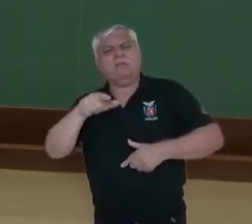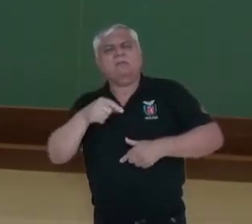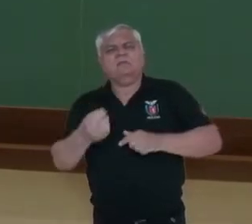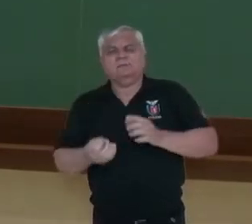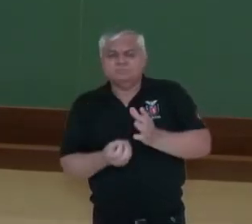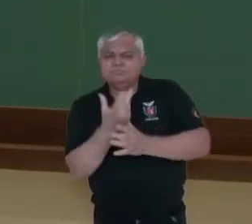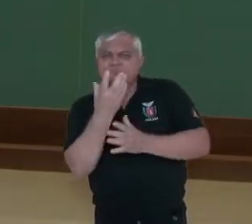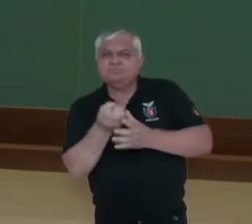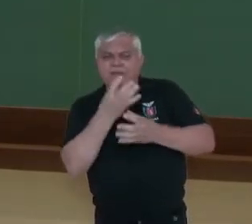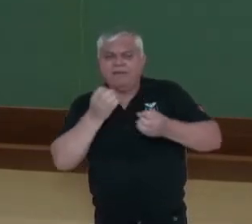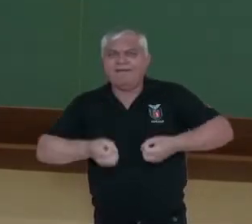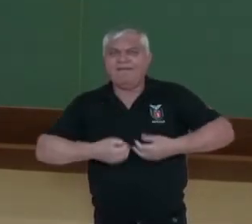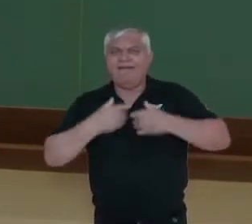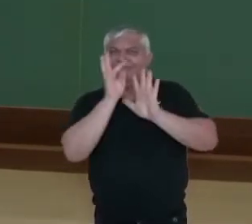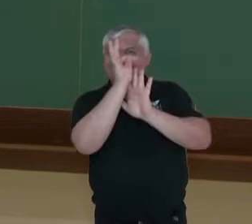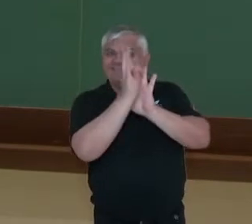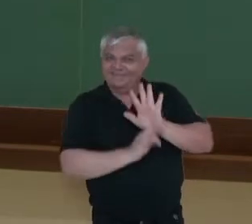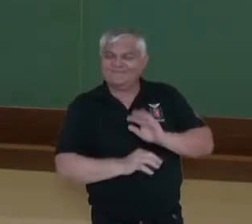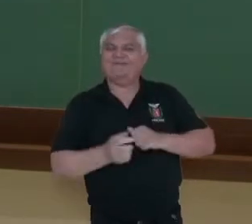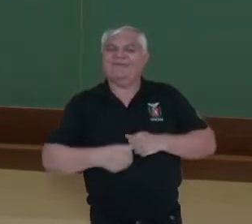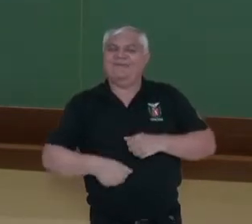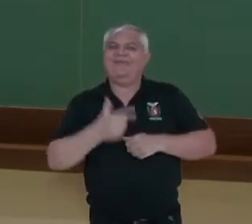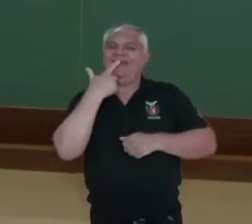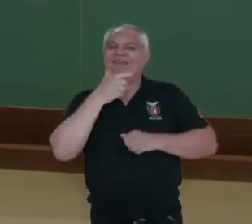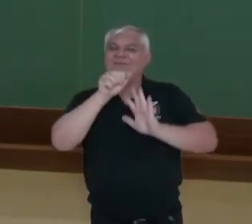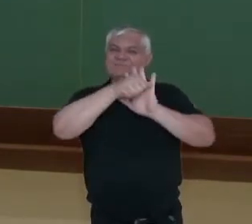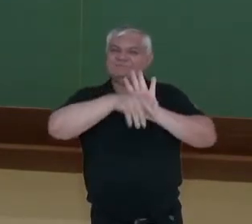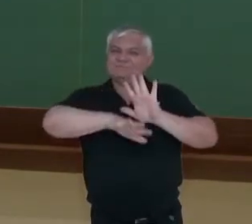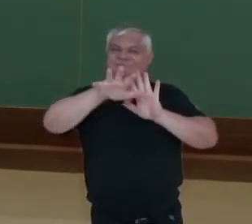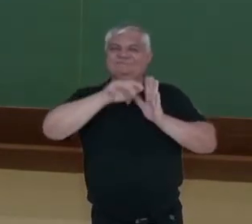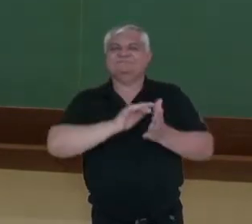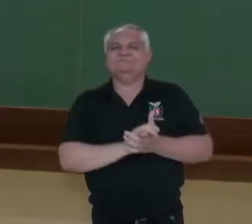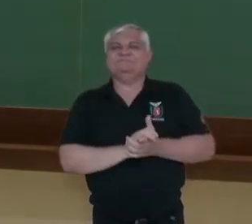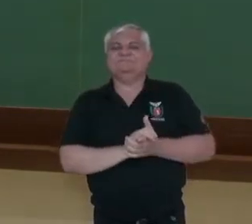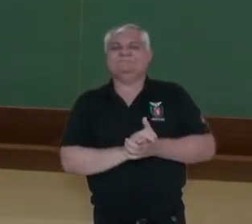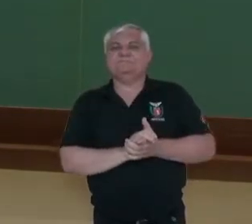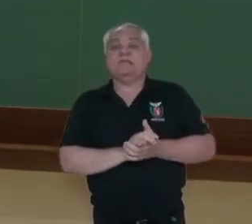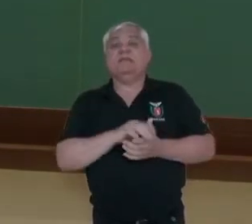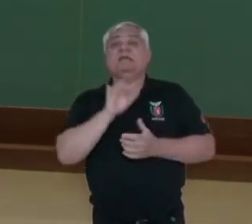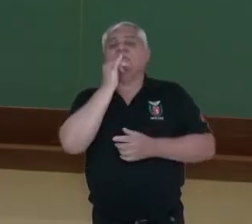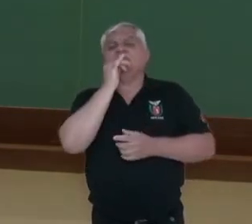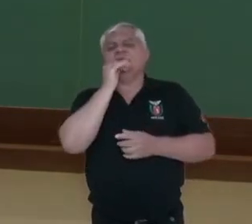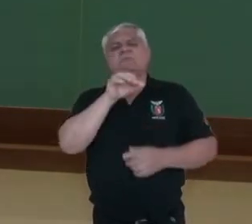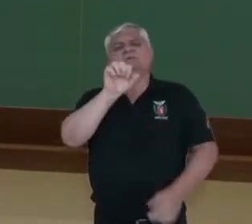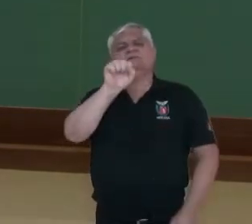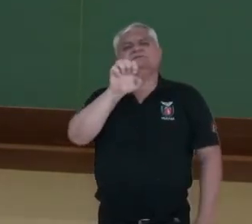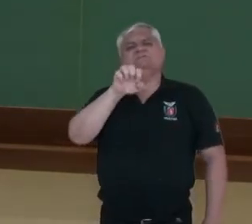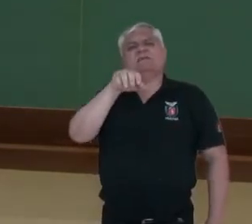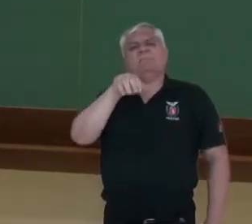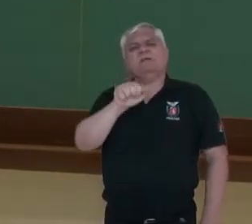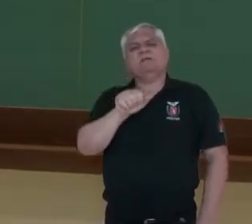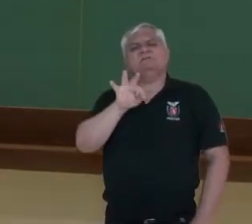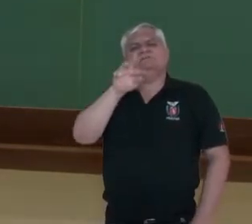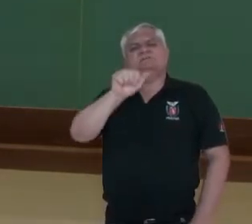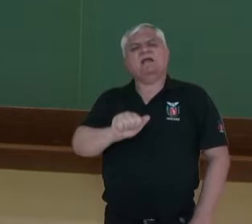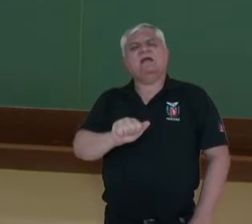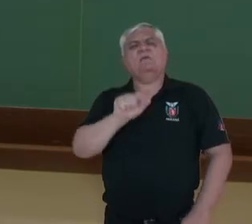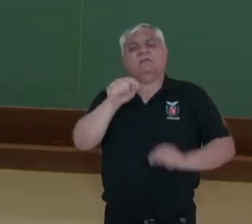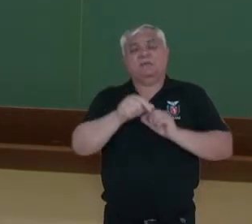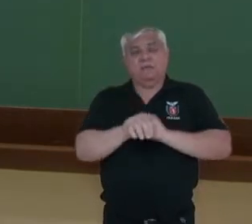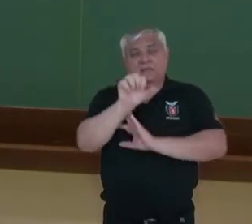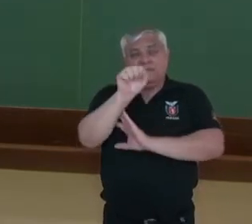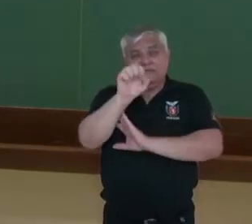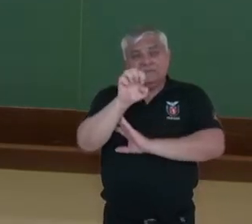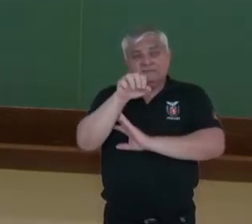no texto. Isso são chamados de figuras de linguagem. Figuras semânticas. Quando eu falo de semântica, eu estou